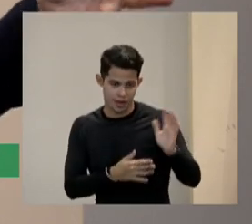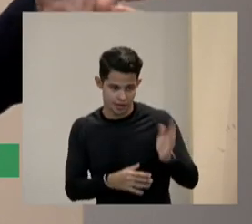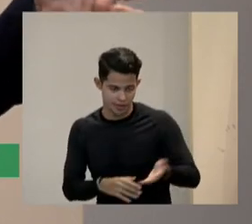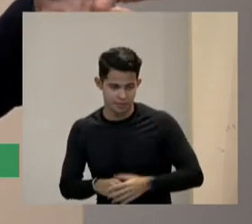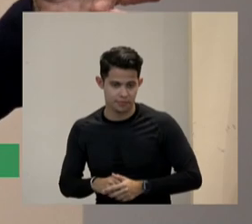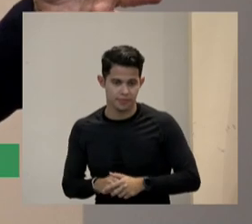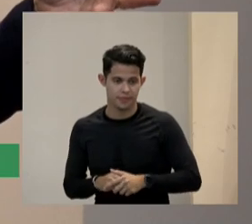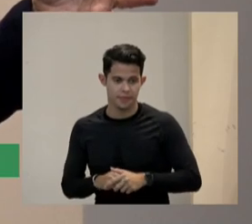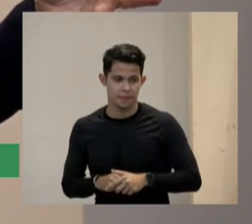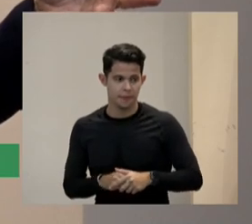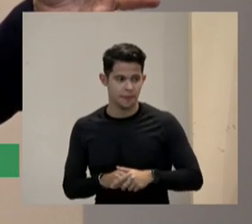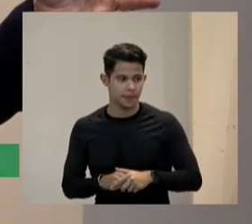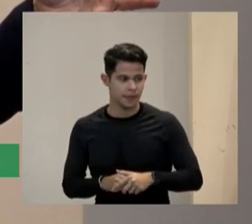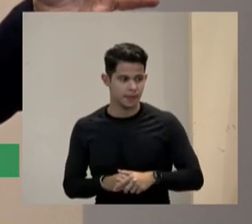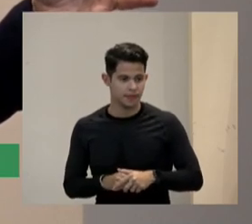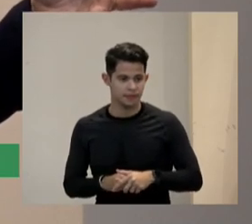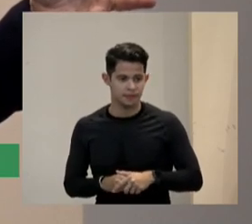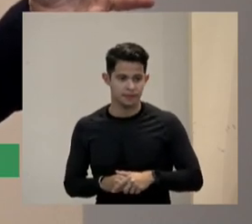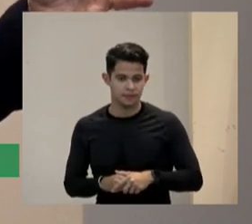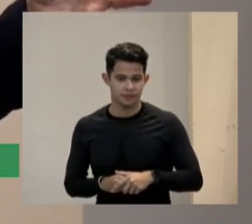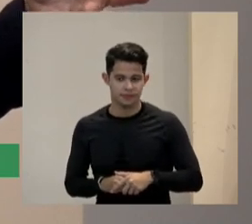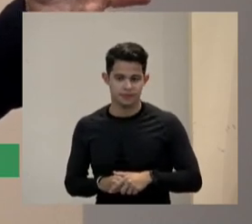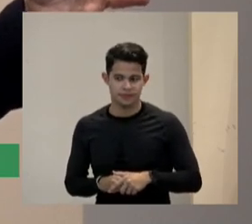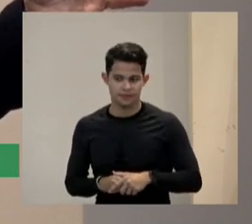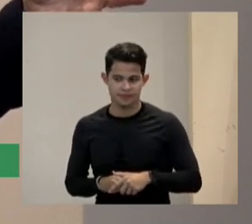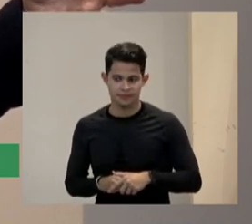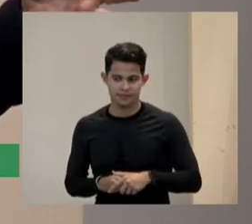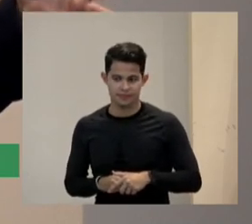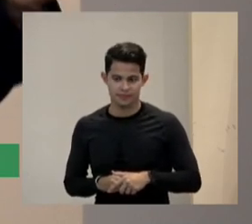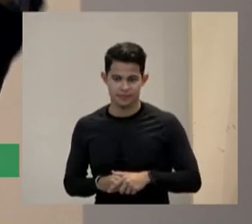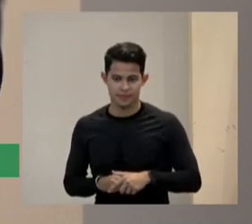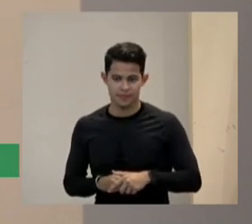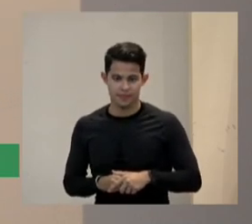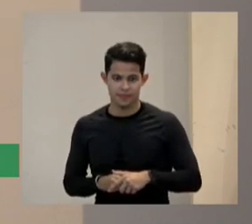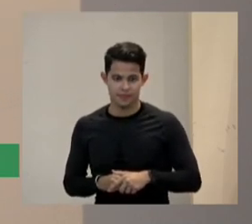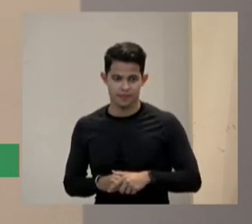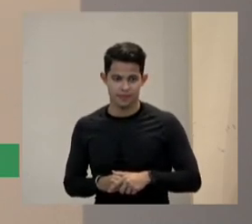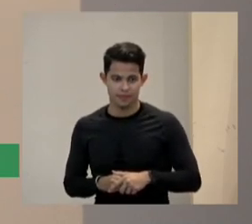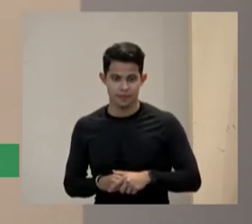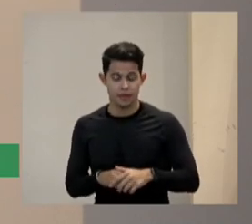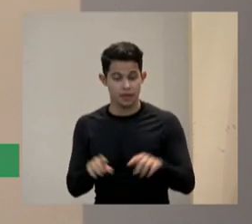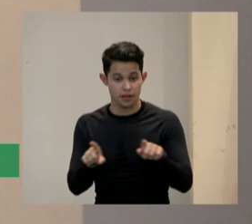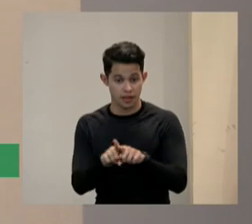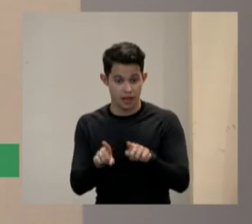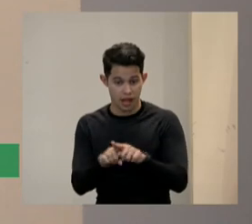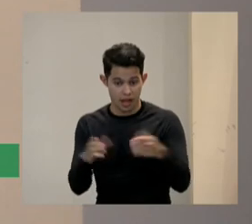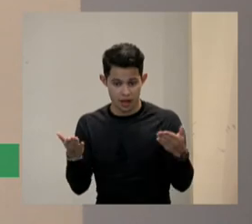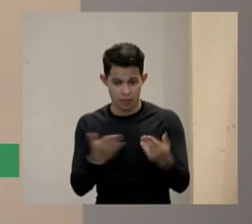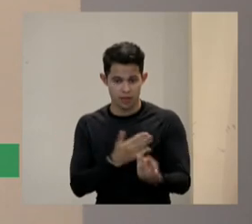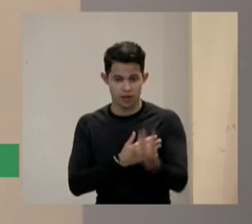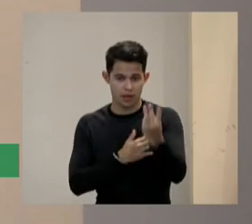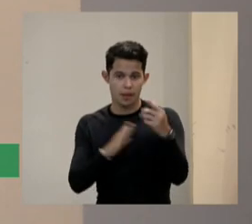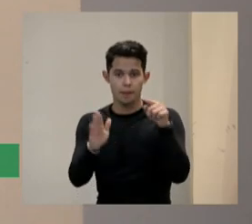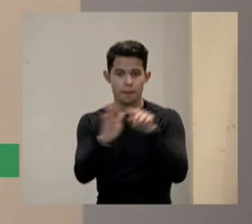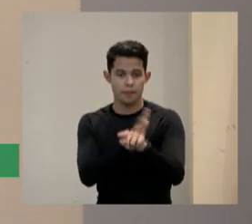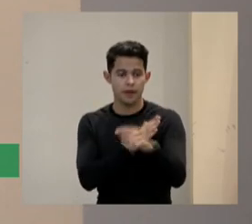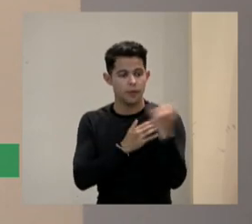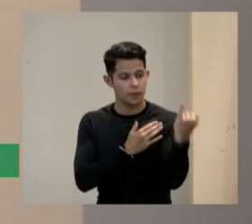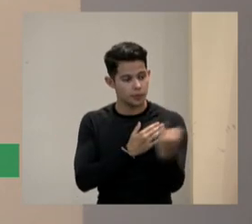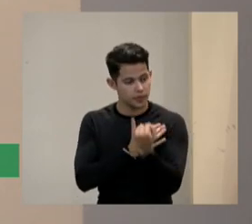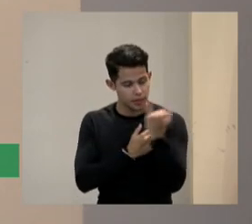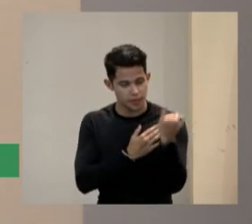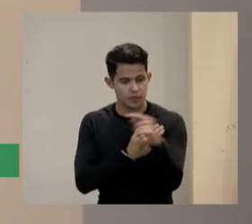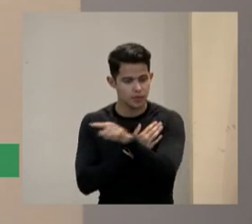é flexível ou não é flexível sim e agora terceira pergunta fundamental para